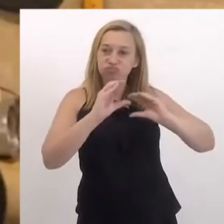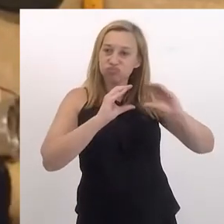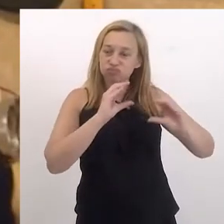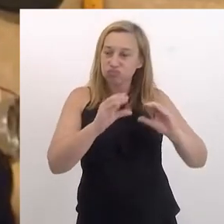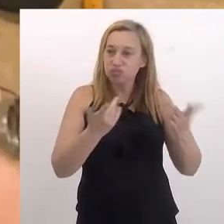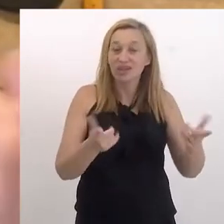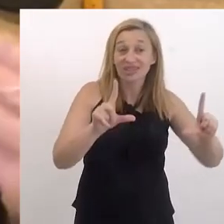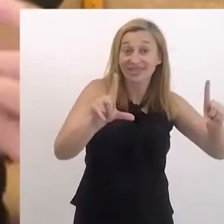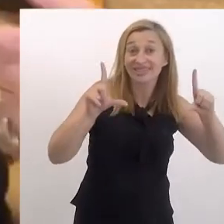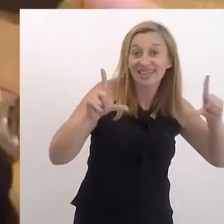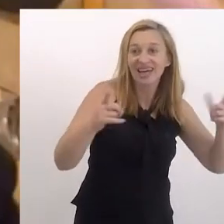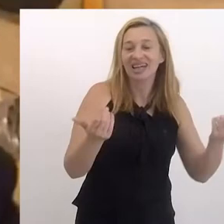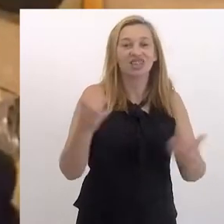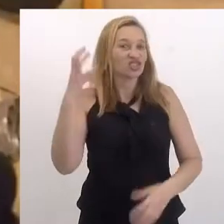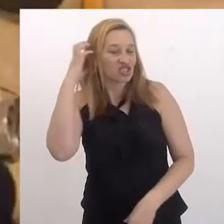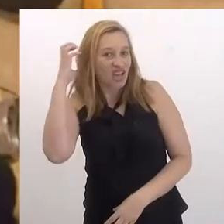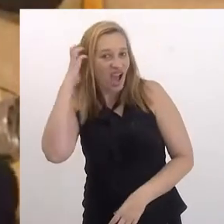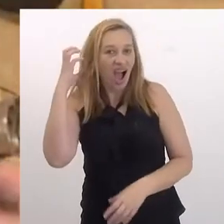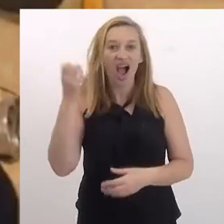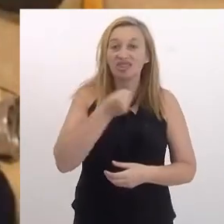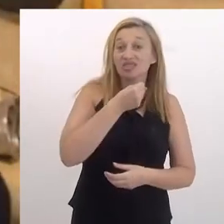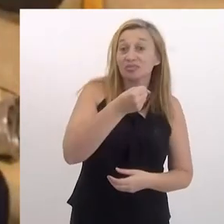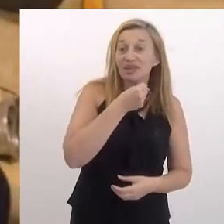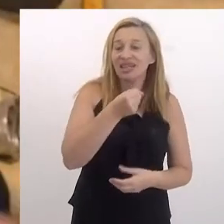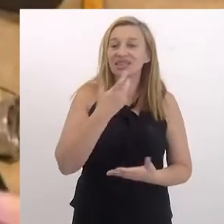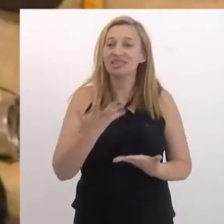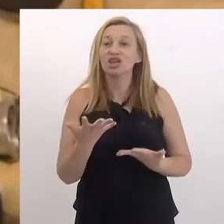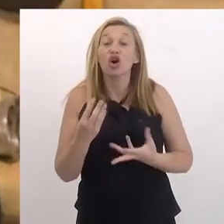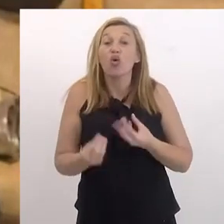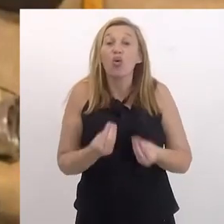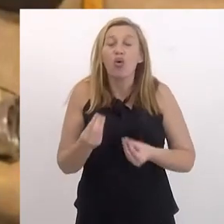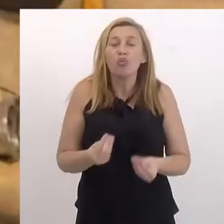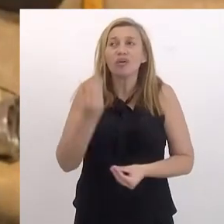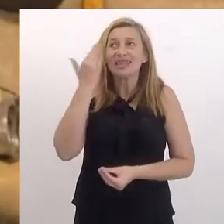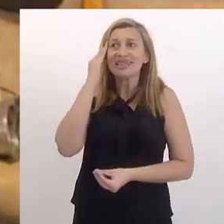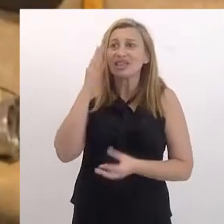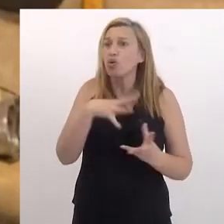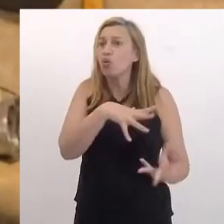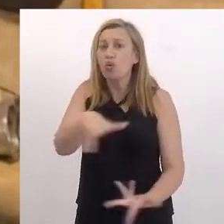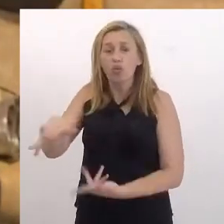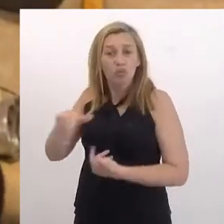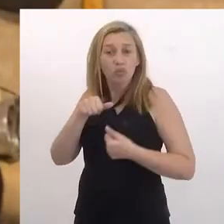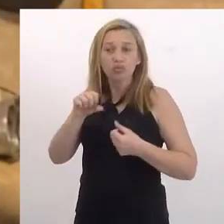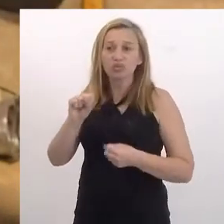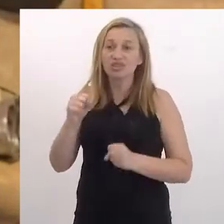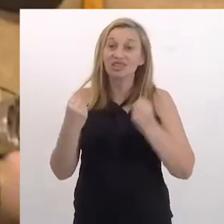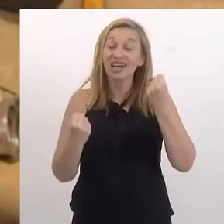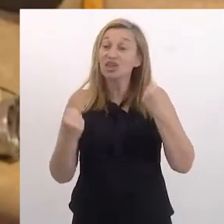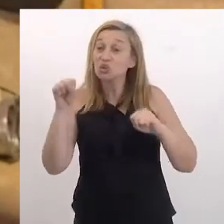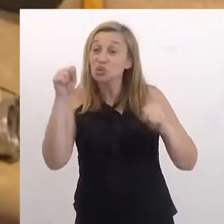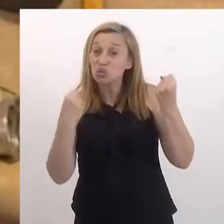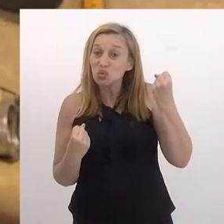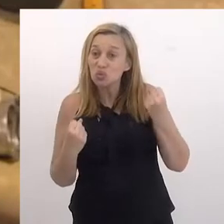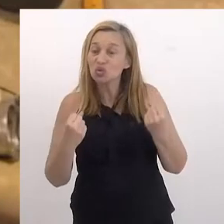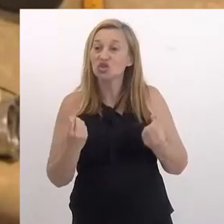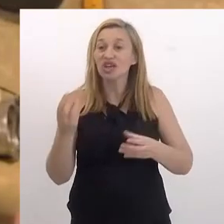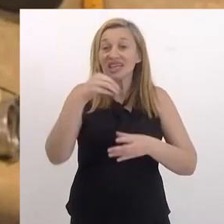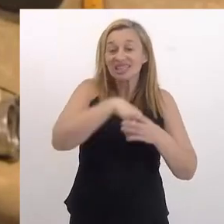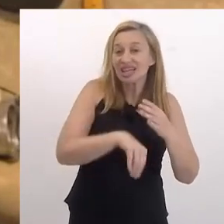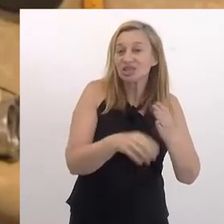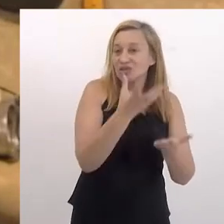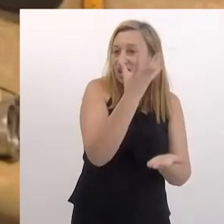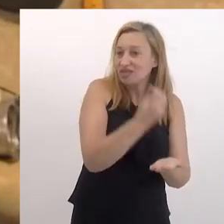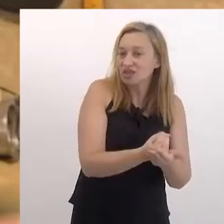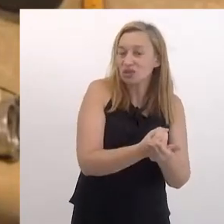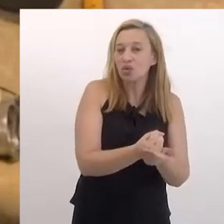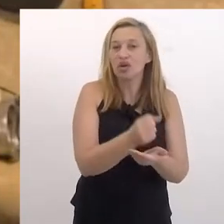de comunicação como uma galera de TV, de rádio, de imprensa. Como é que eu ia entender o mundo da indústria fonográfica dentro